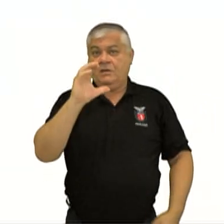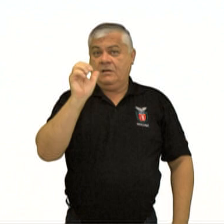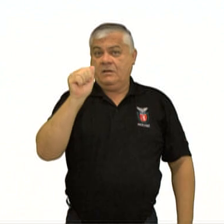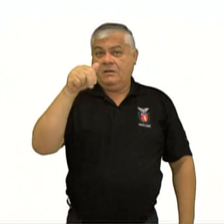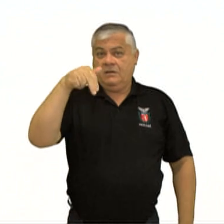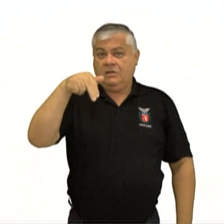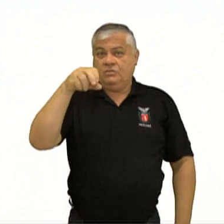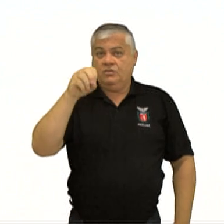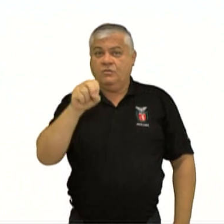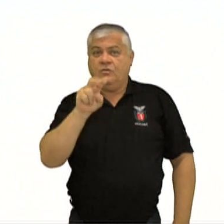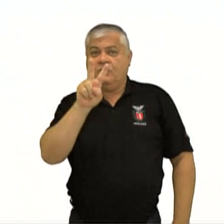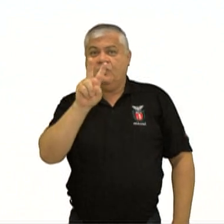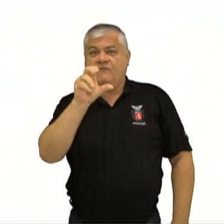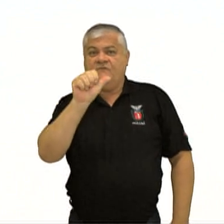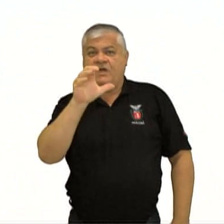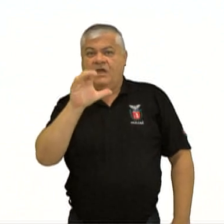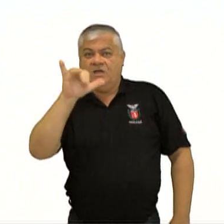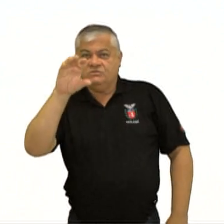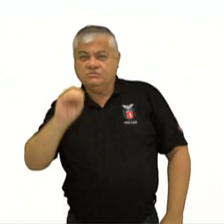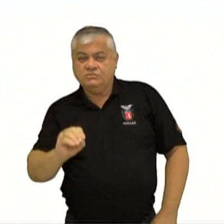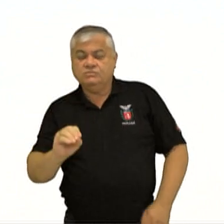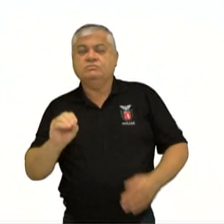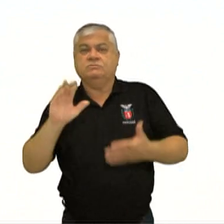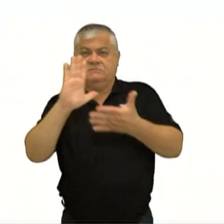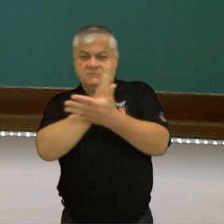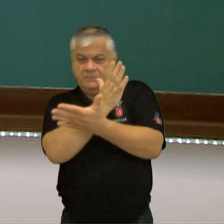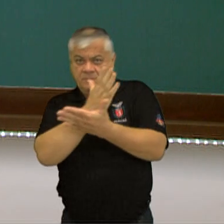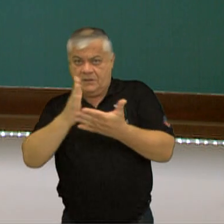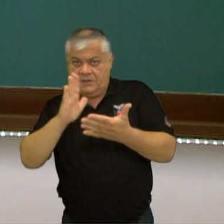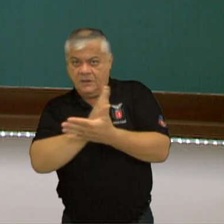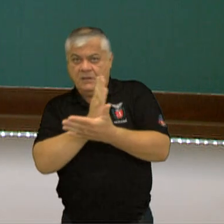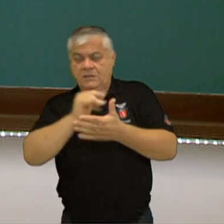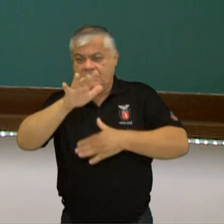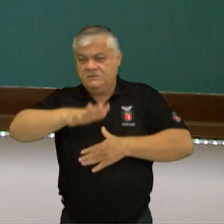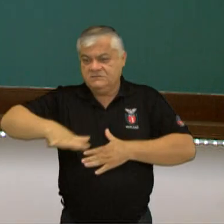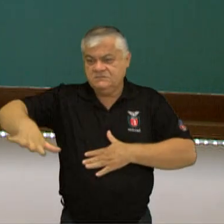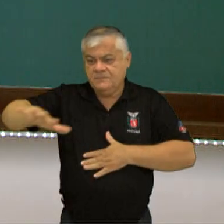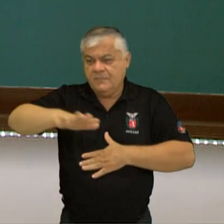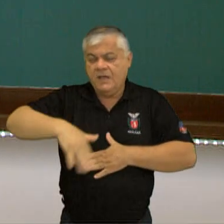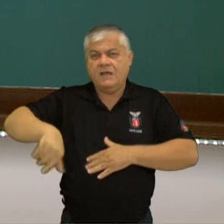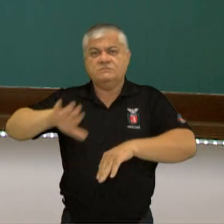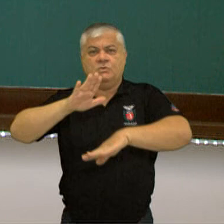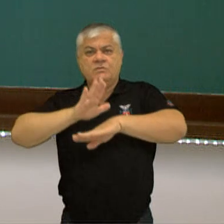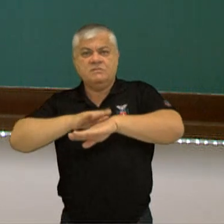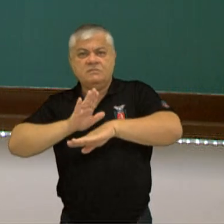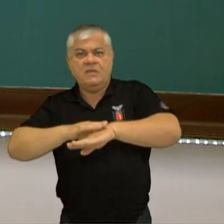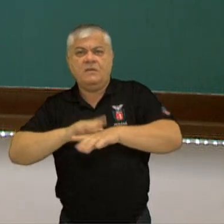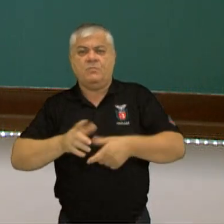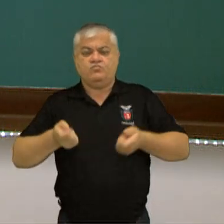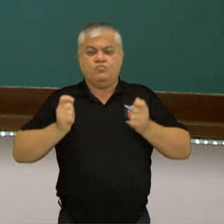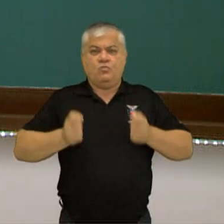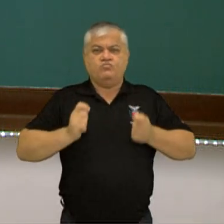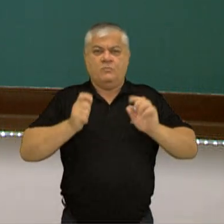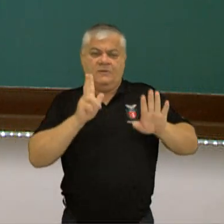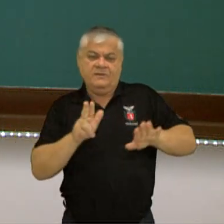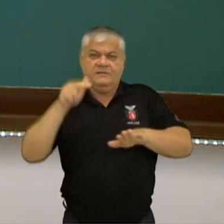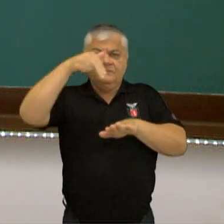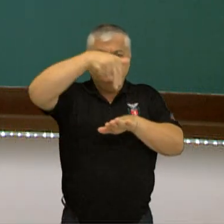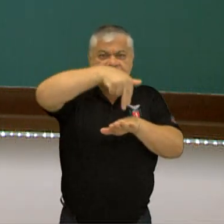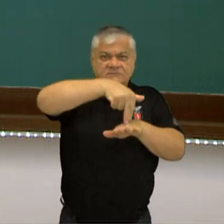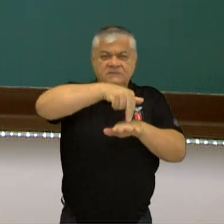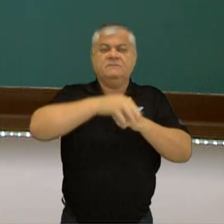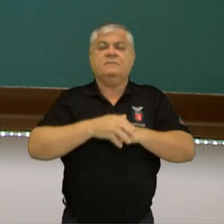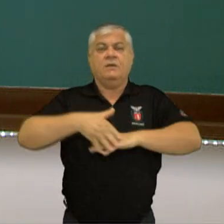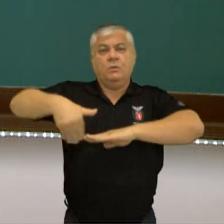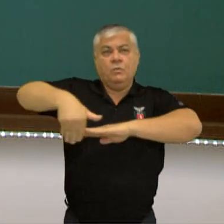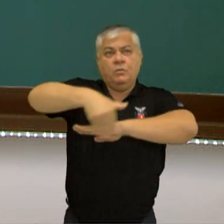né? Que é a concepção dividida ali em espaço, tempo, cima das carroças e como que vai funcionar. O teatro de